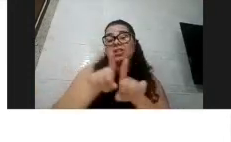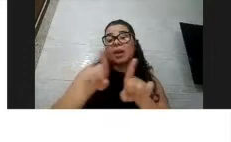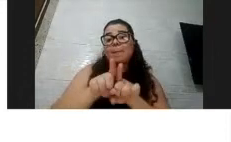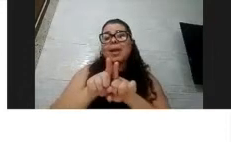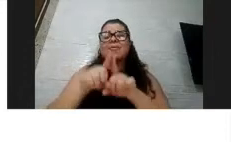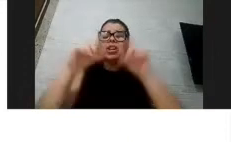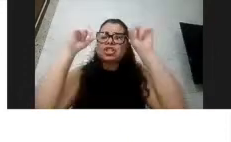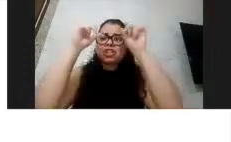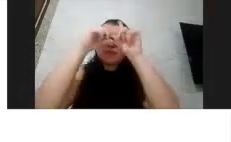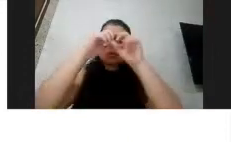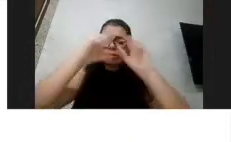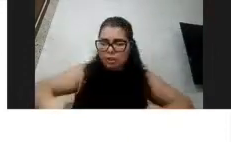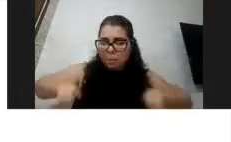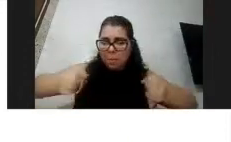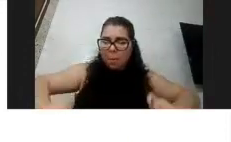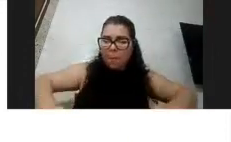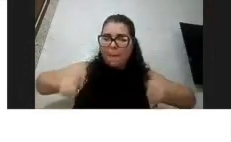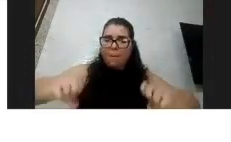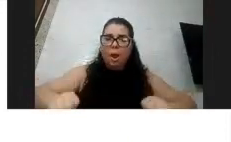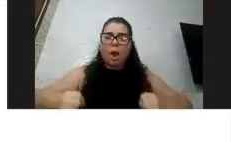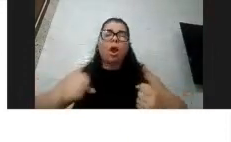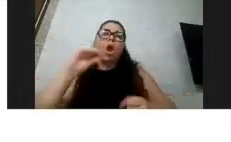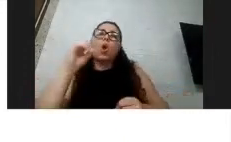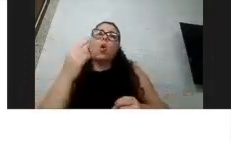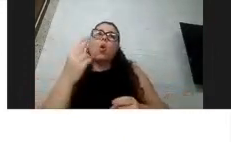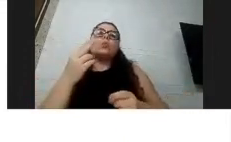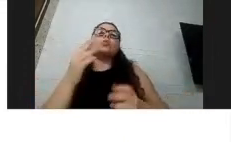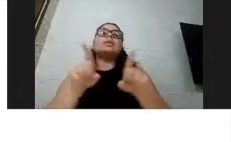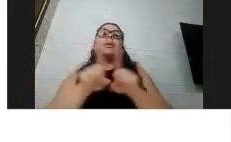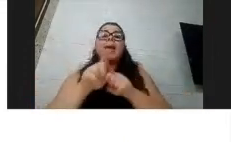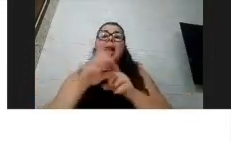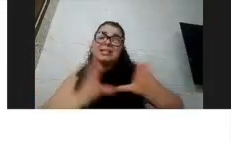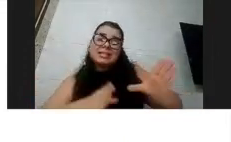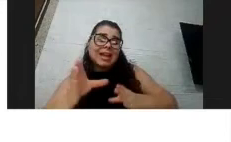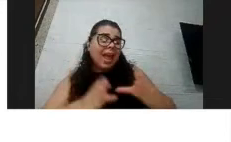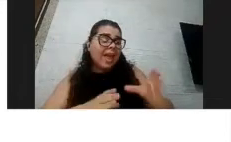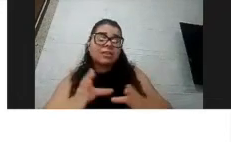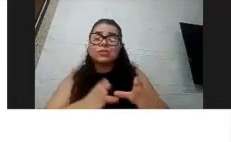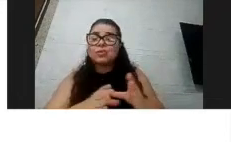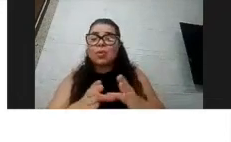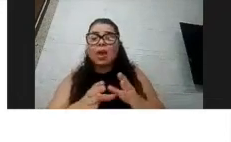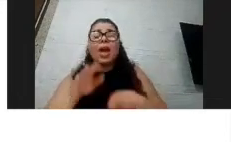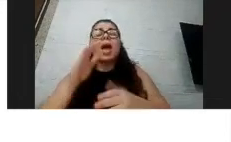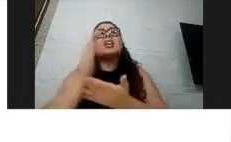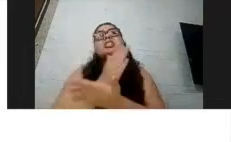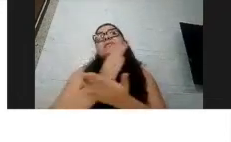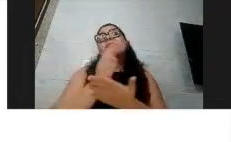acesso a essas medidas protetivas, às vezes porque